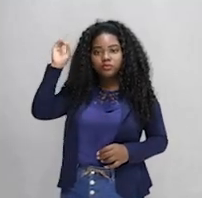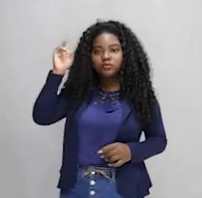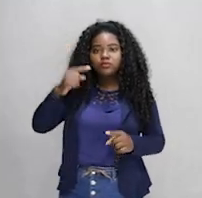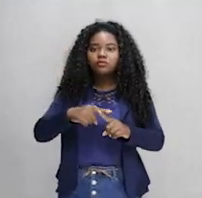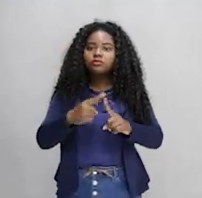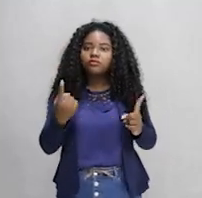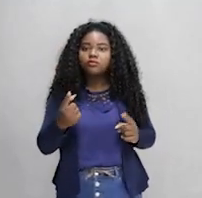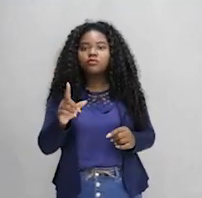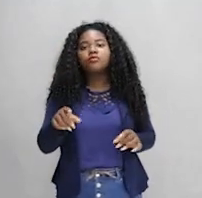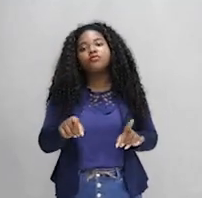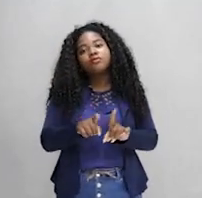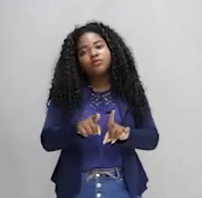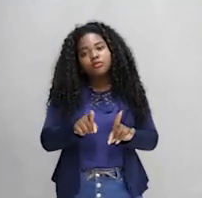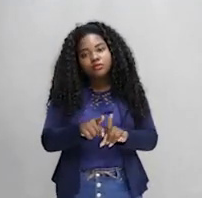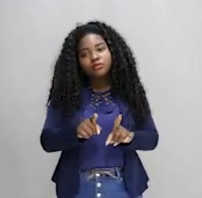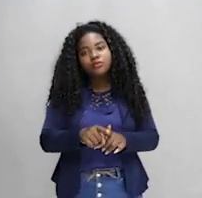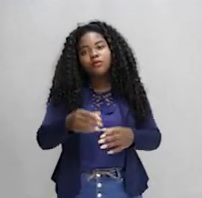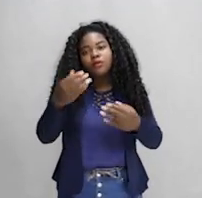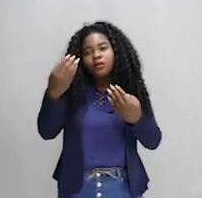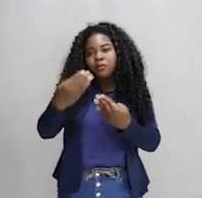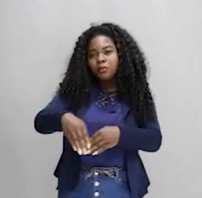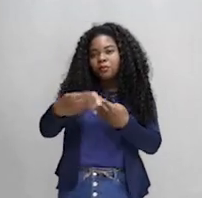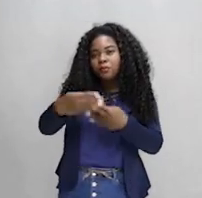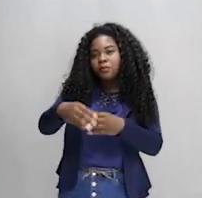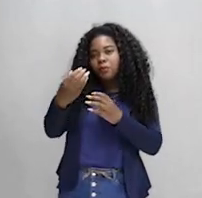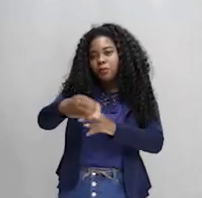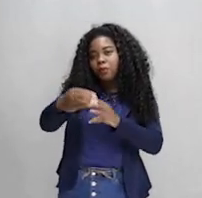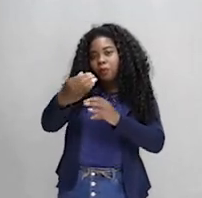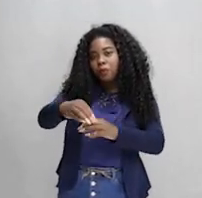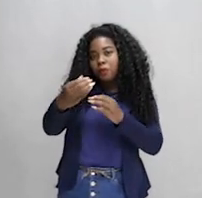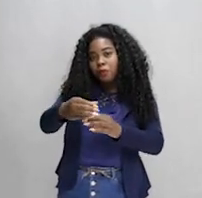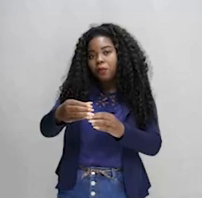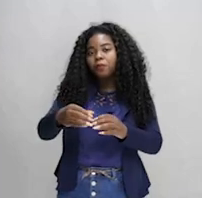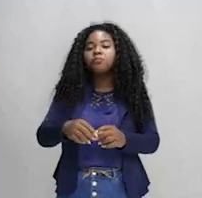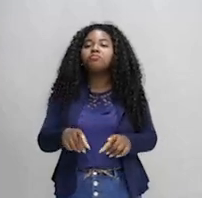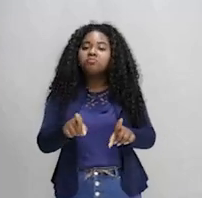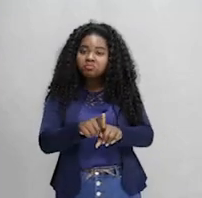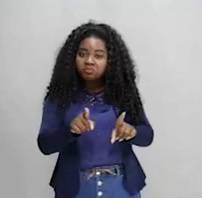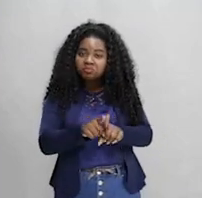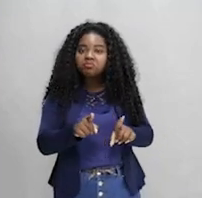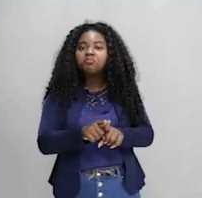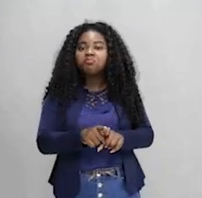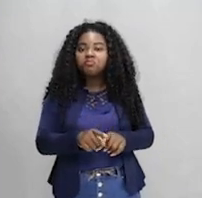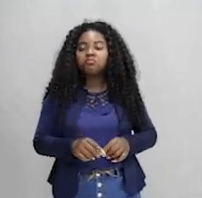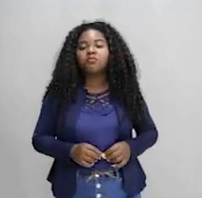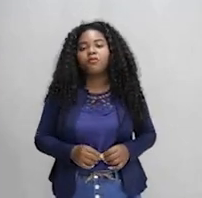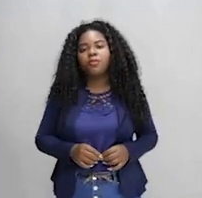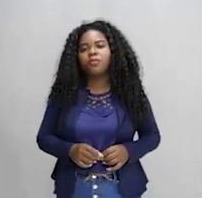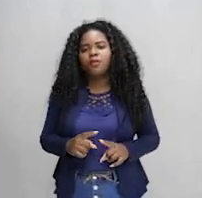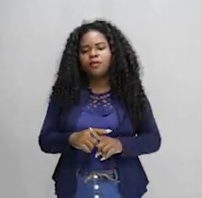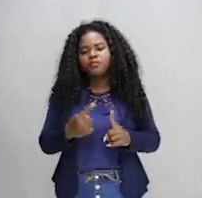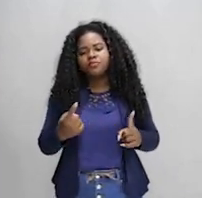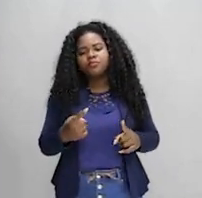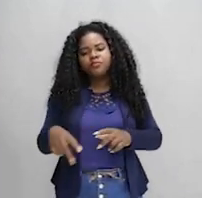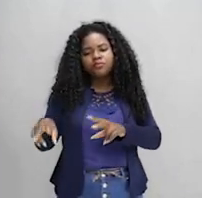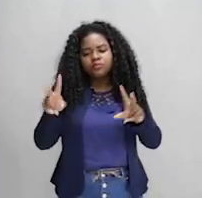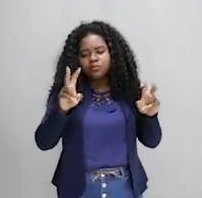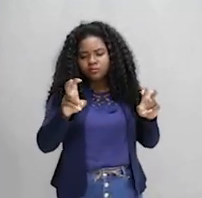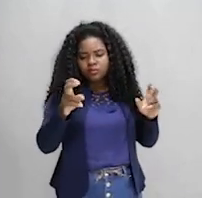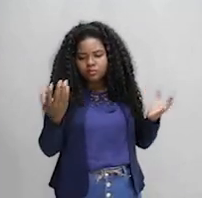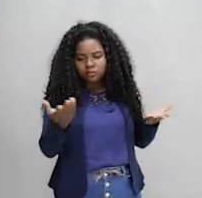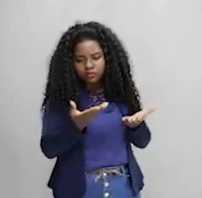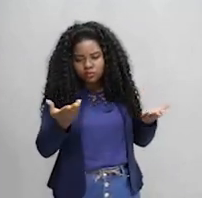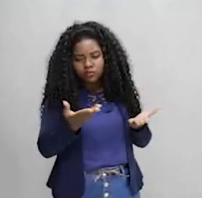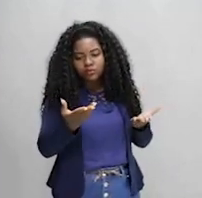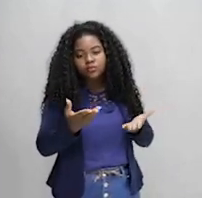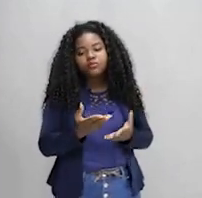também aí, provas de concurso, atualidades. Isso é muito cobrado. Mas esse assunto que a gente vai trabalhar hoje,